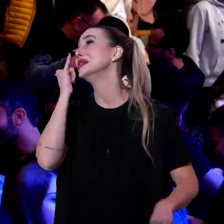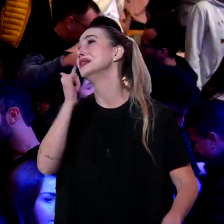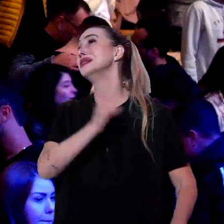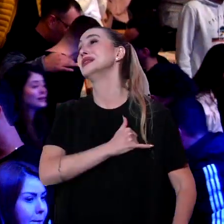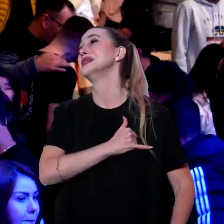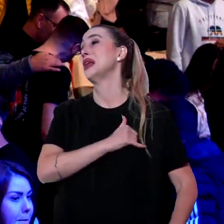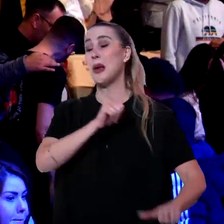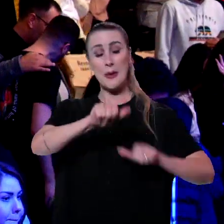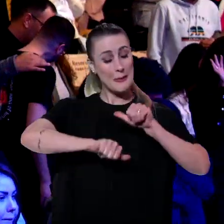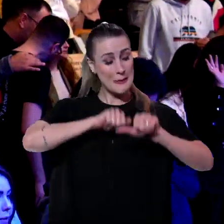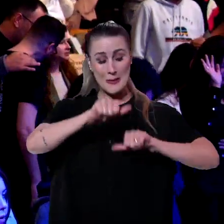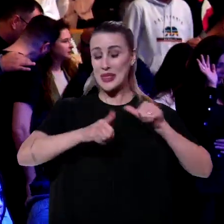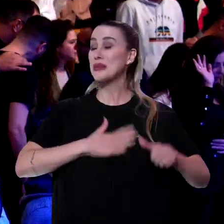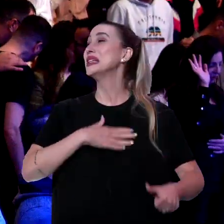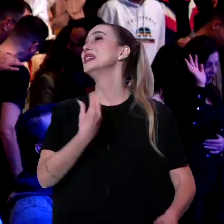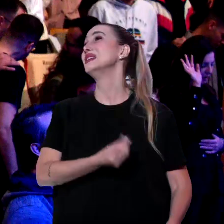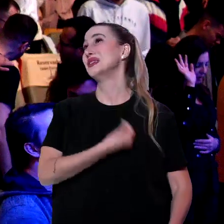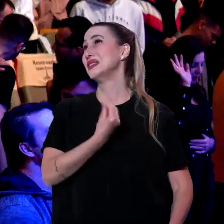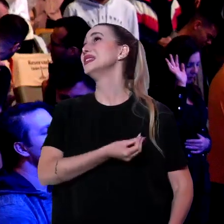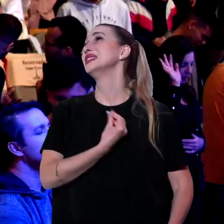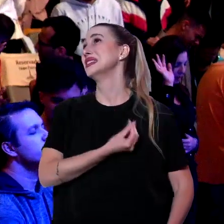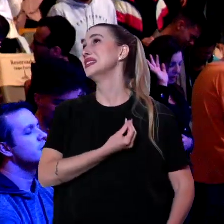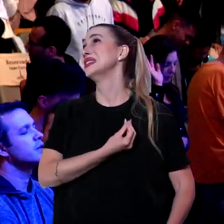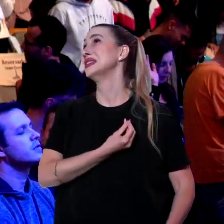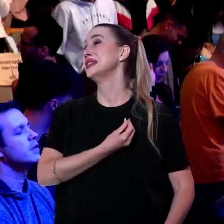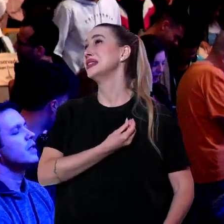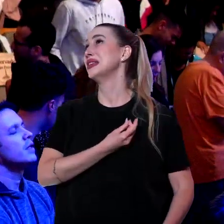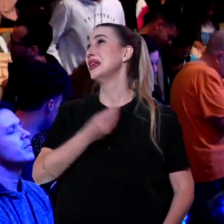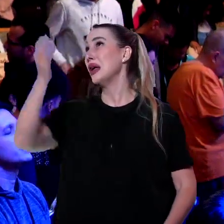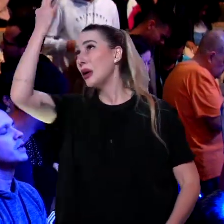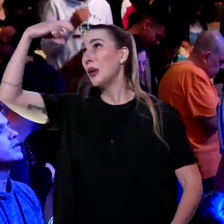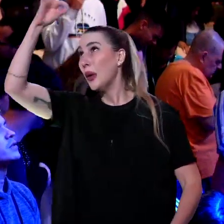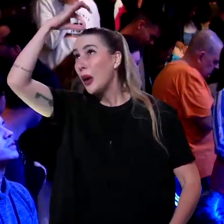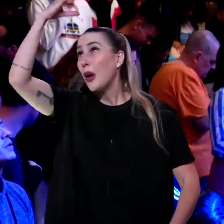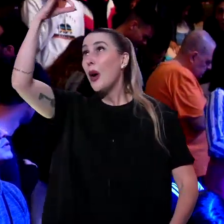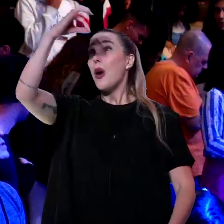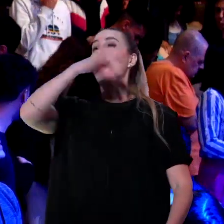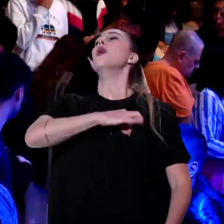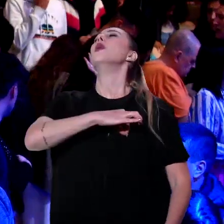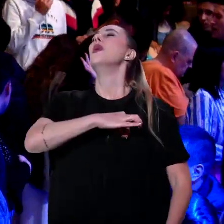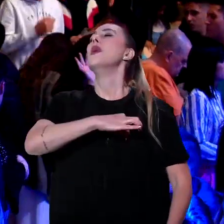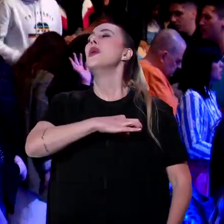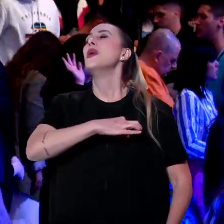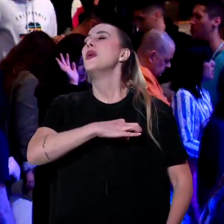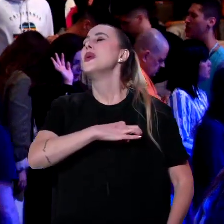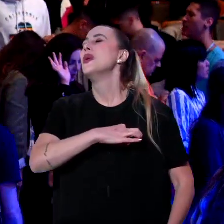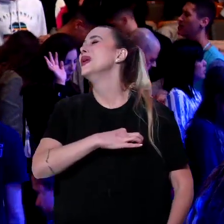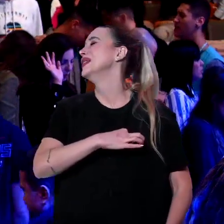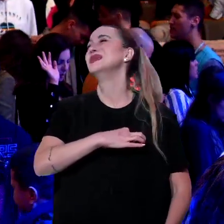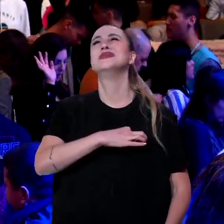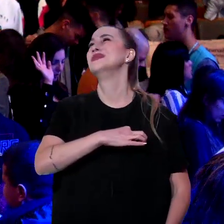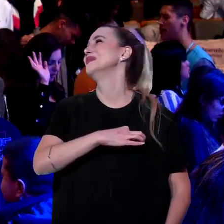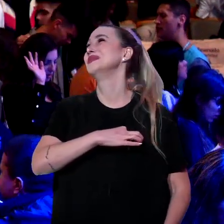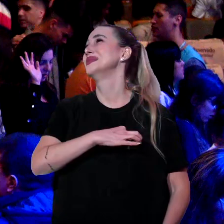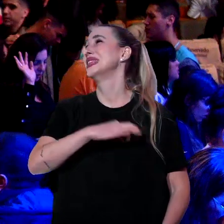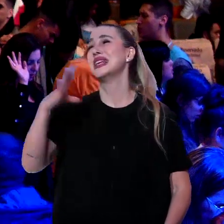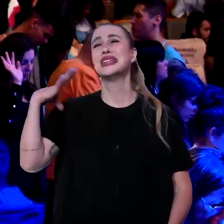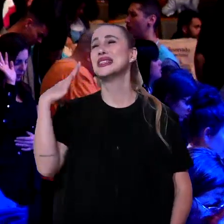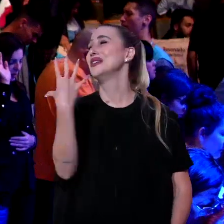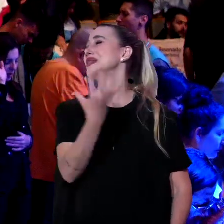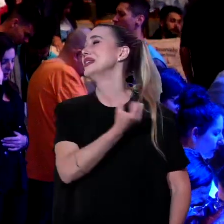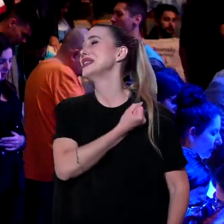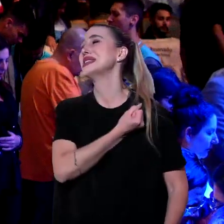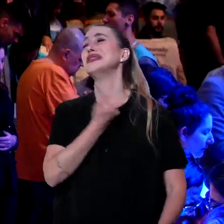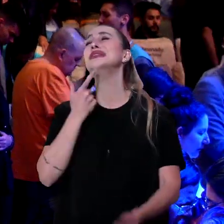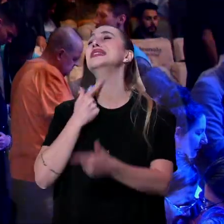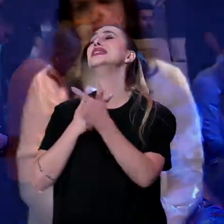Transforma a minha vida. Me dá o teu Espírito Santo. Me dá a tua salvação. Eu